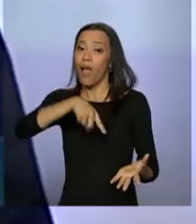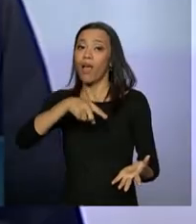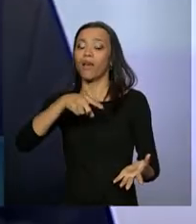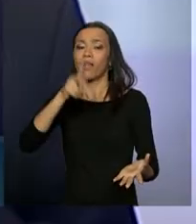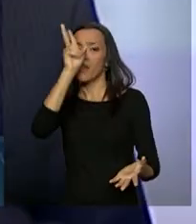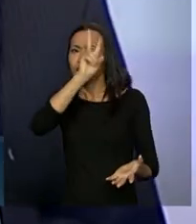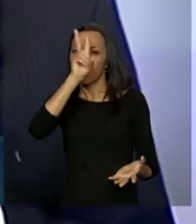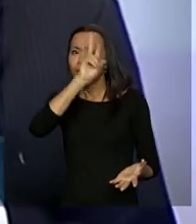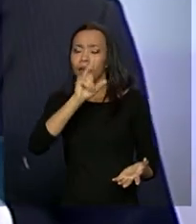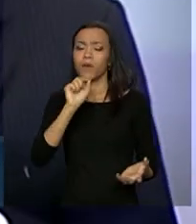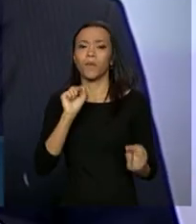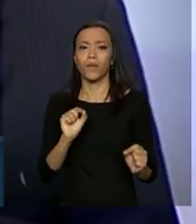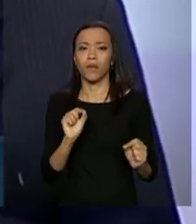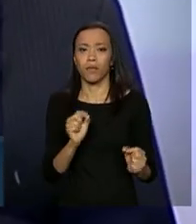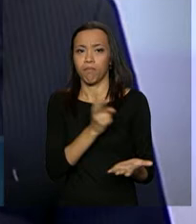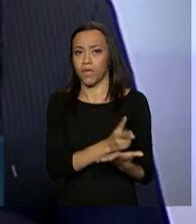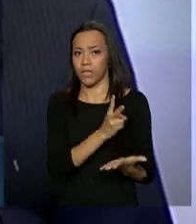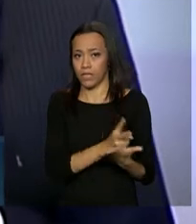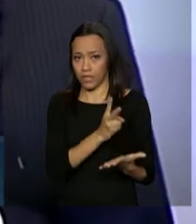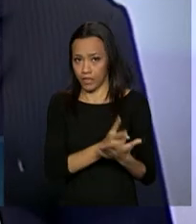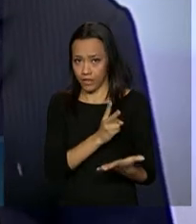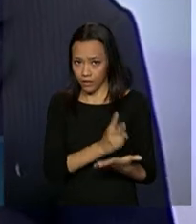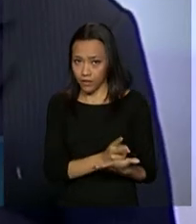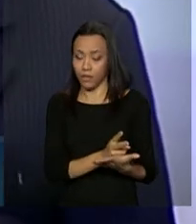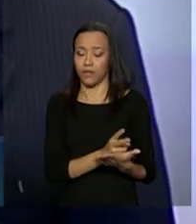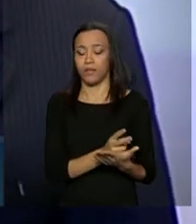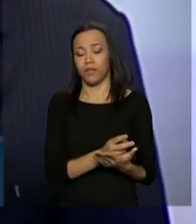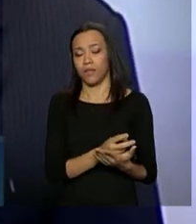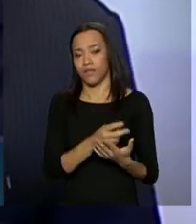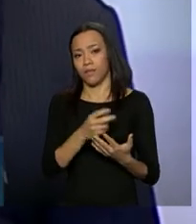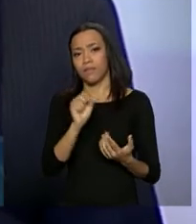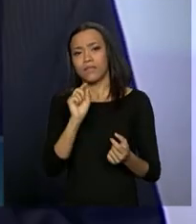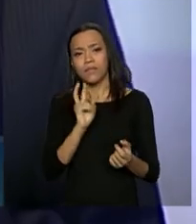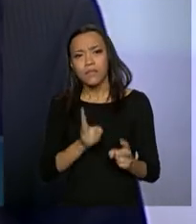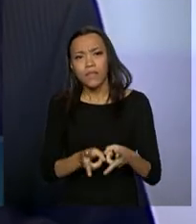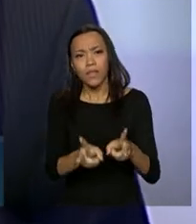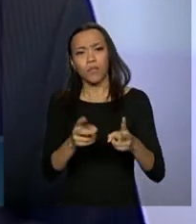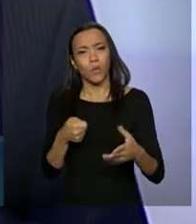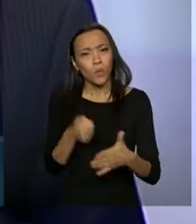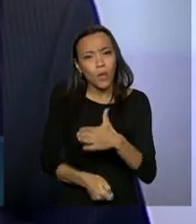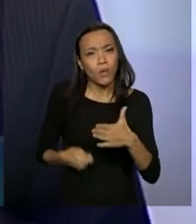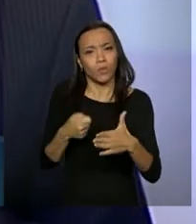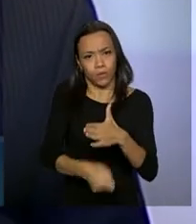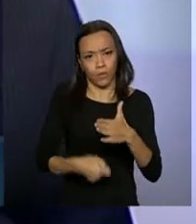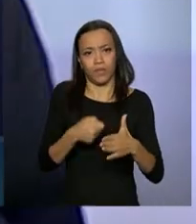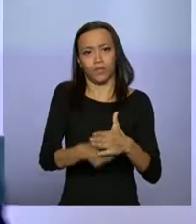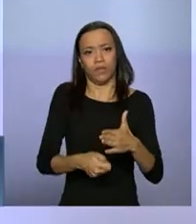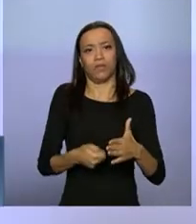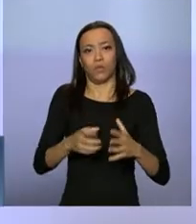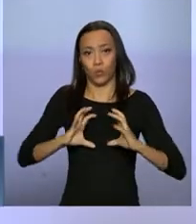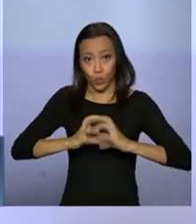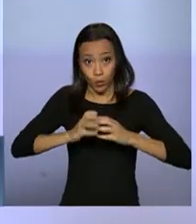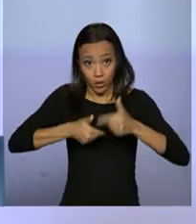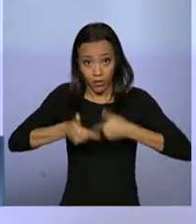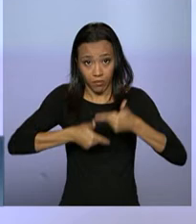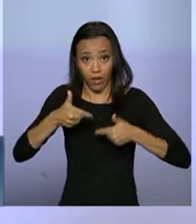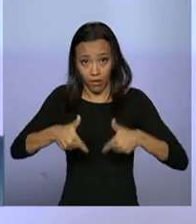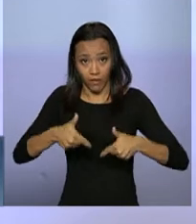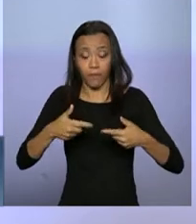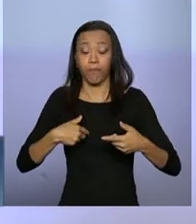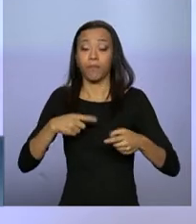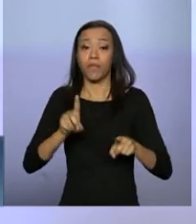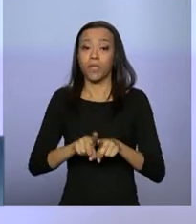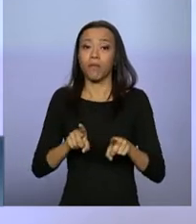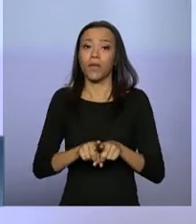necessário manter a alerta, manter constantemente a perseverança, a decisão do Supremo